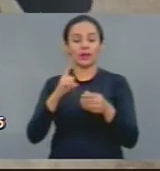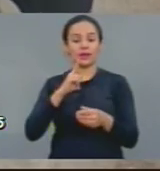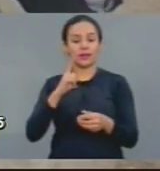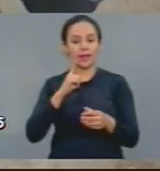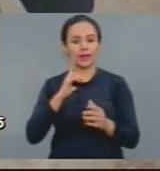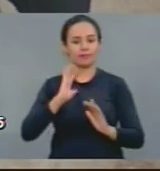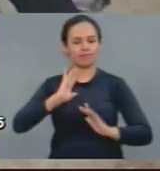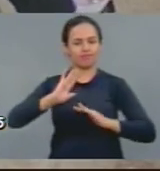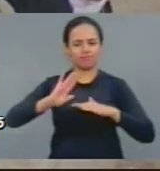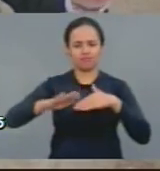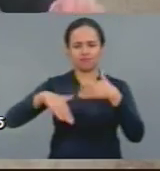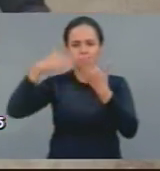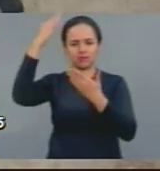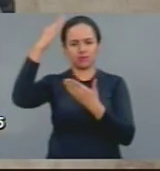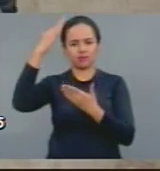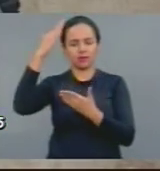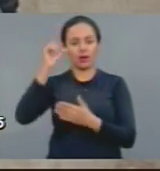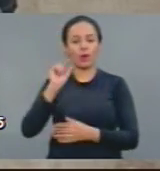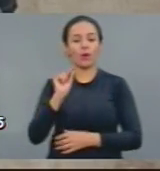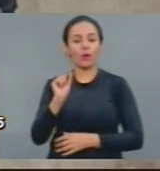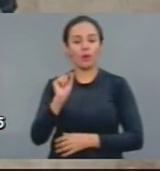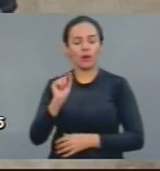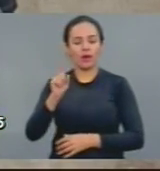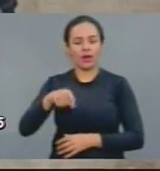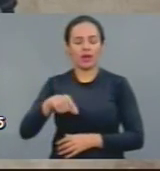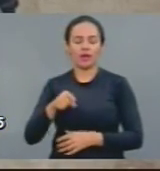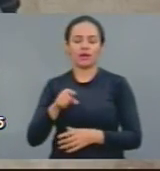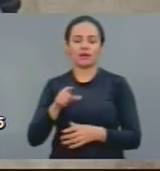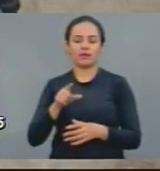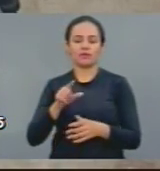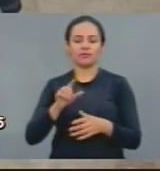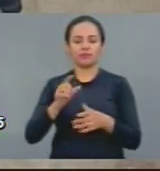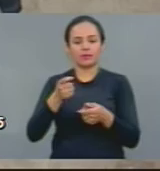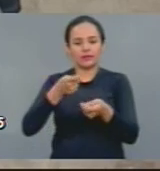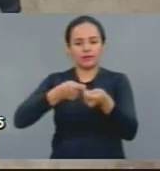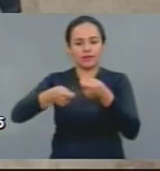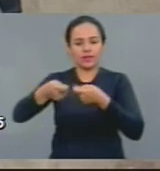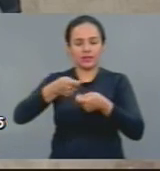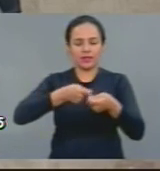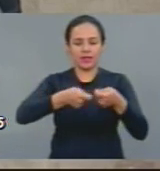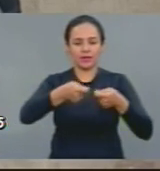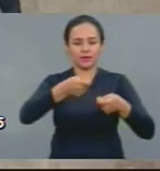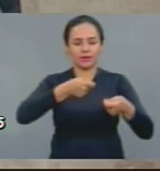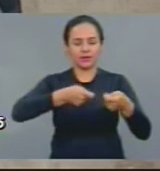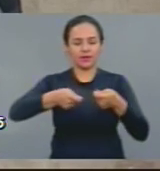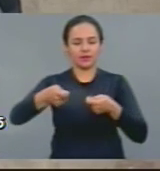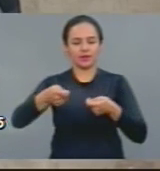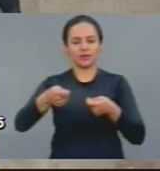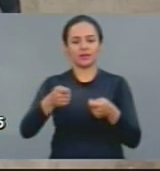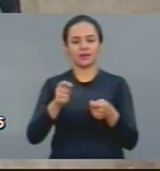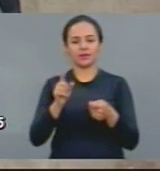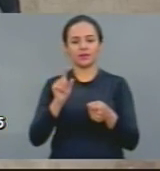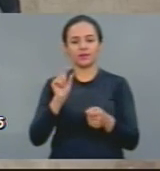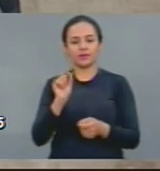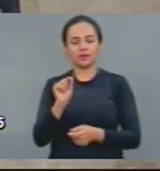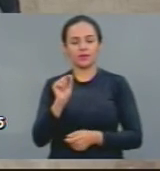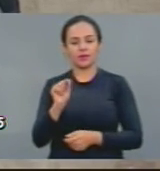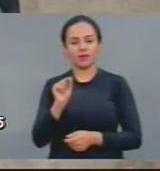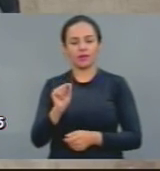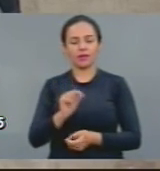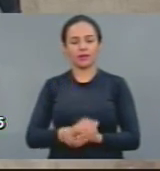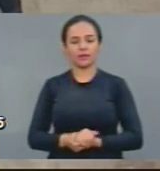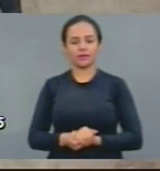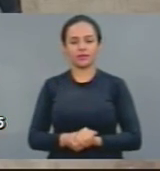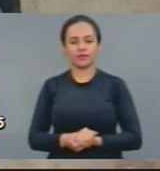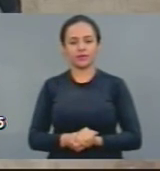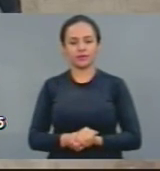em disparada, é o setor financeiro. O setor que mais cresce, que mais cresce no nosso país,